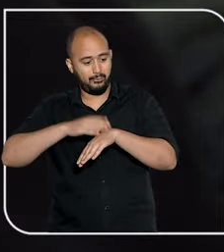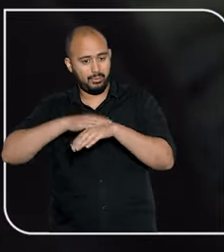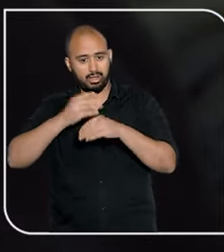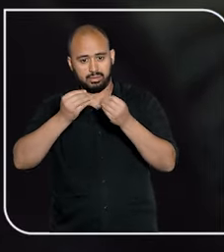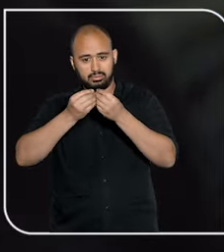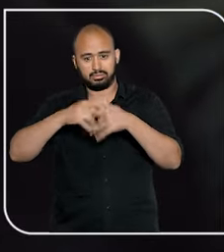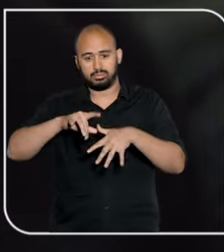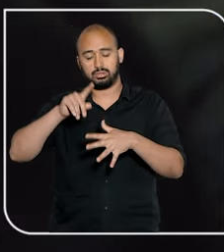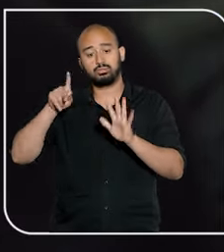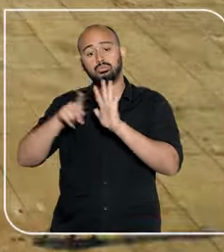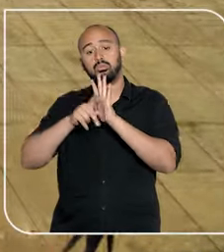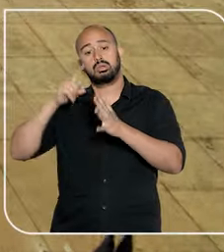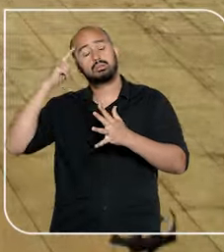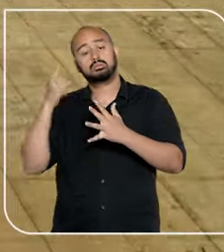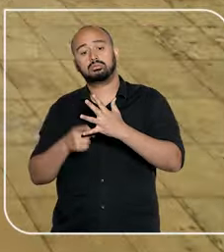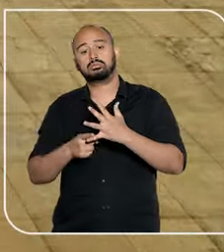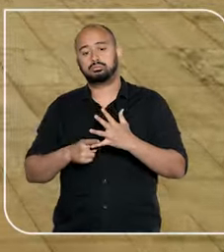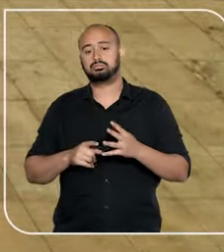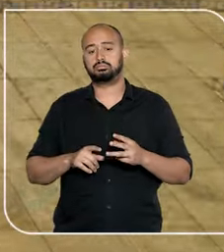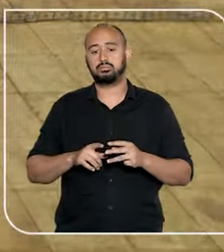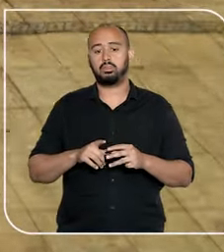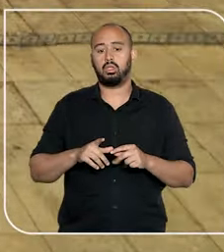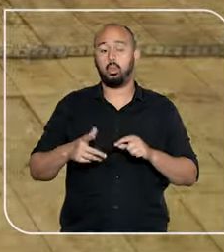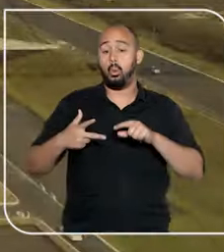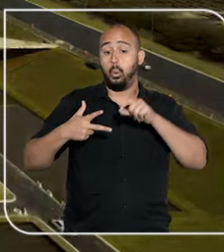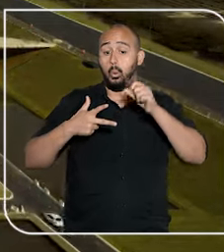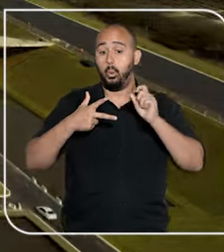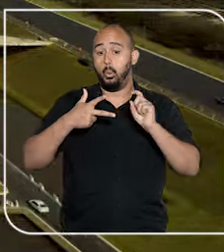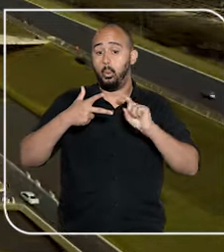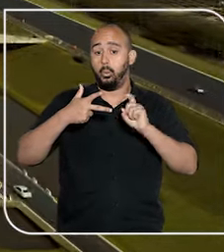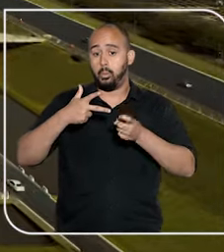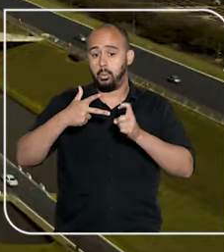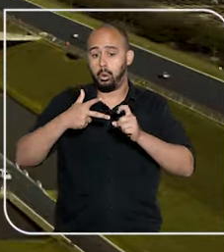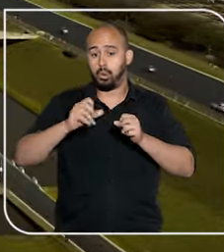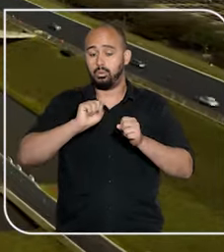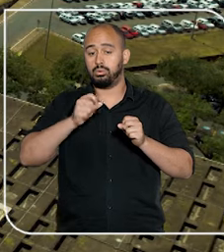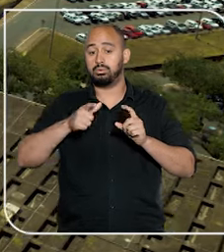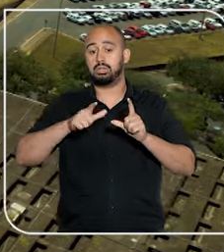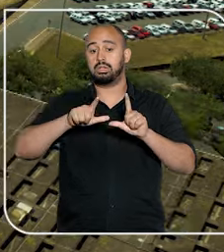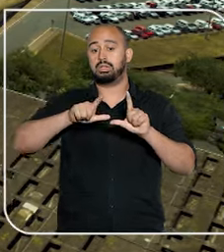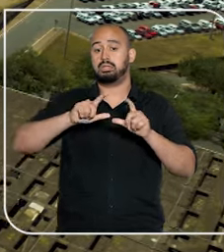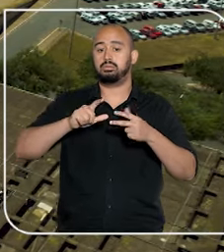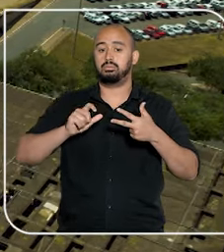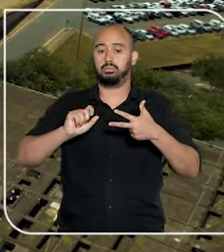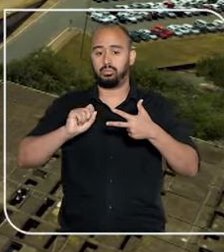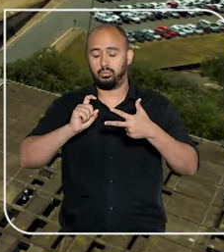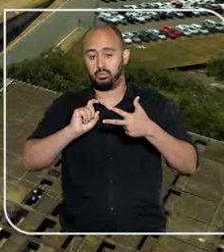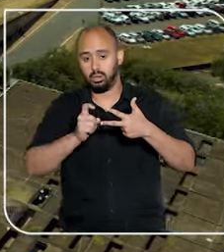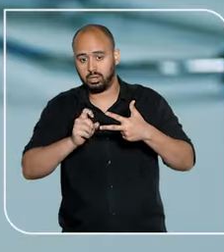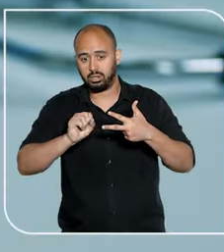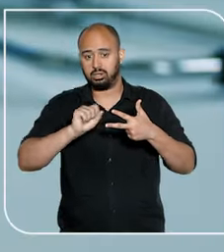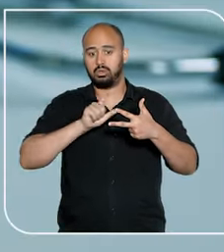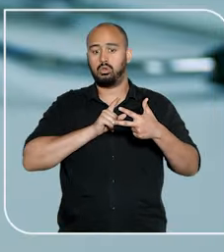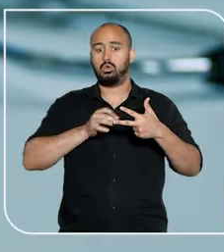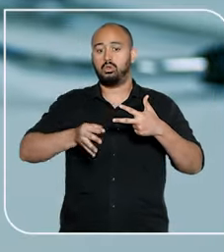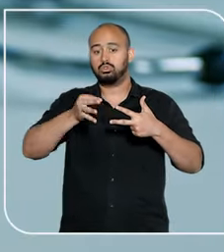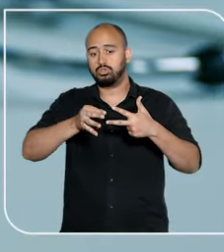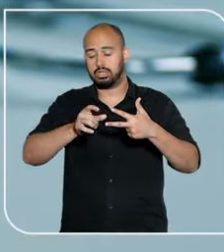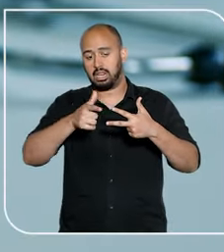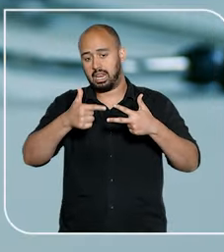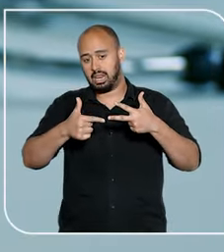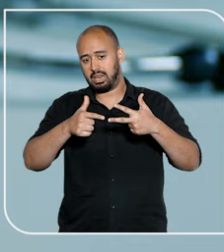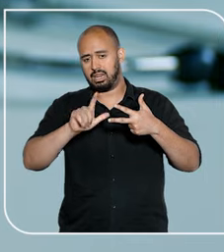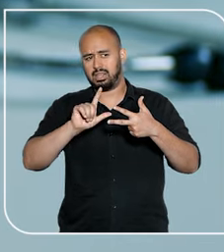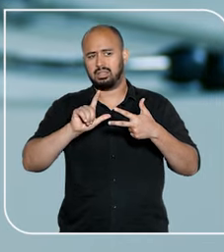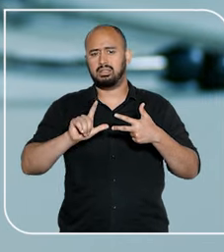prejudicadas pela decisão. Os poderes executivo e legislativo tiveram reações contra o procedimento e notificaram